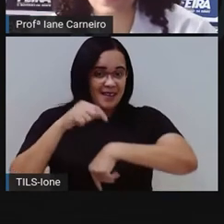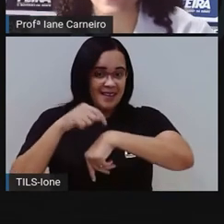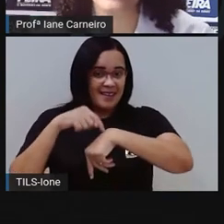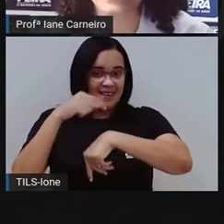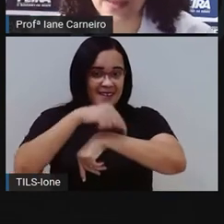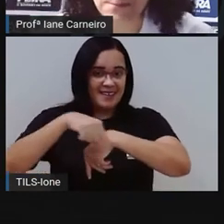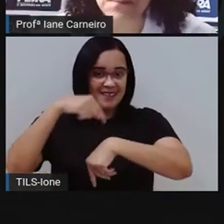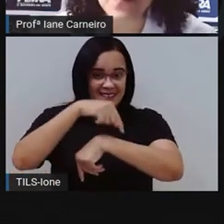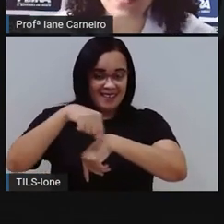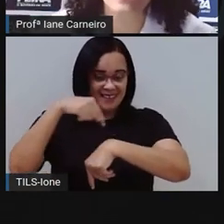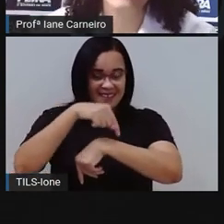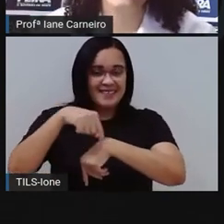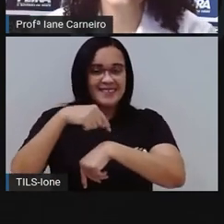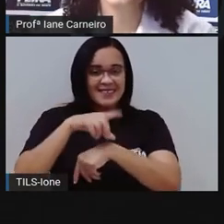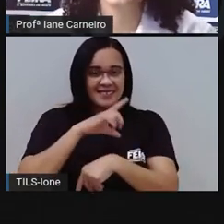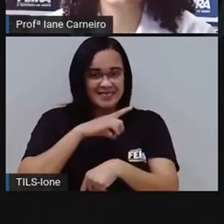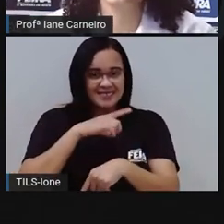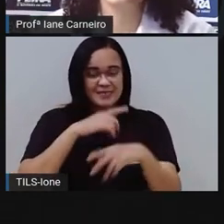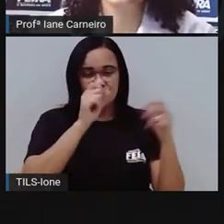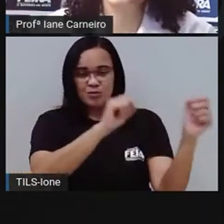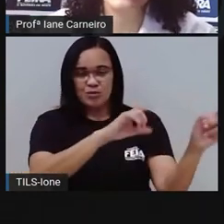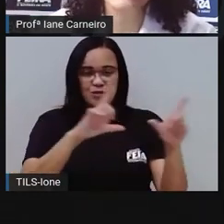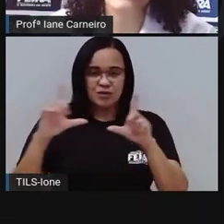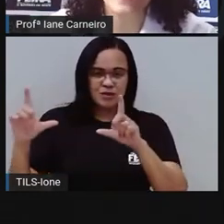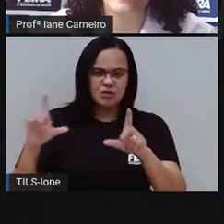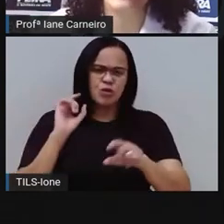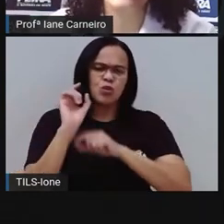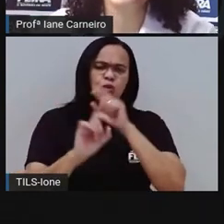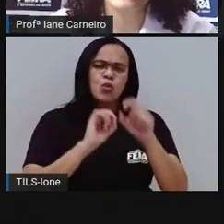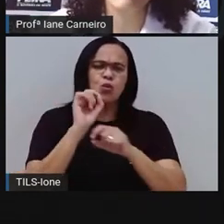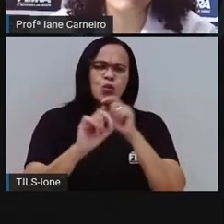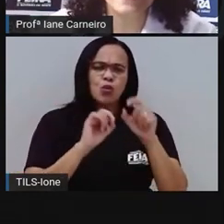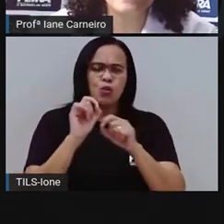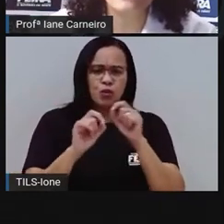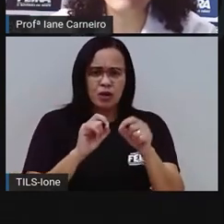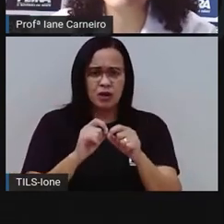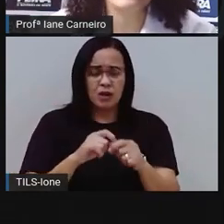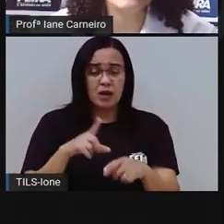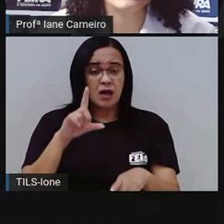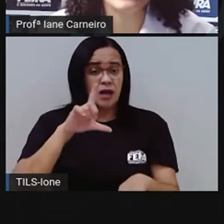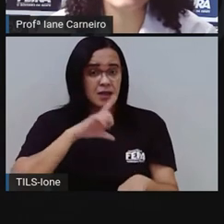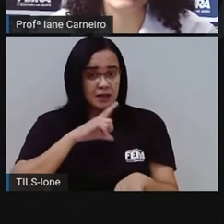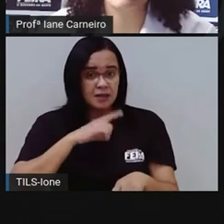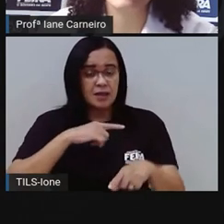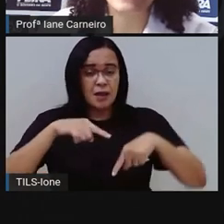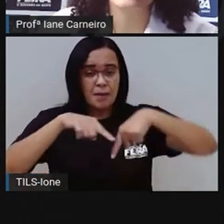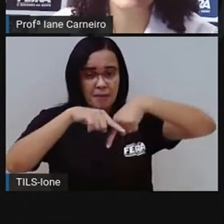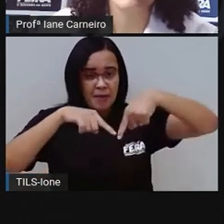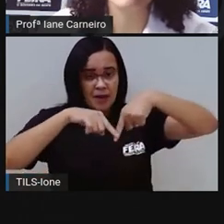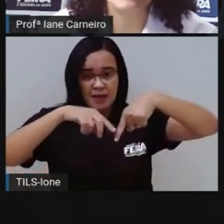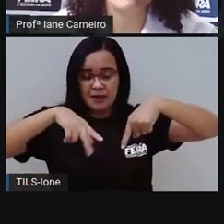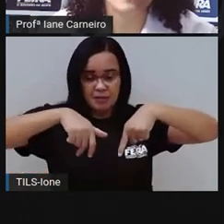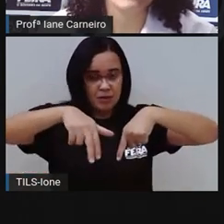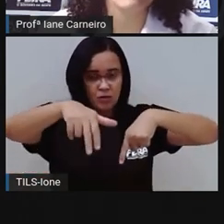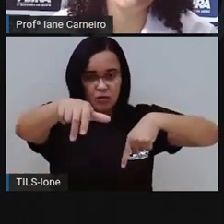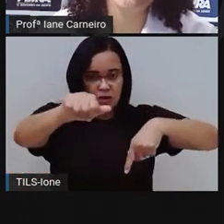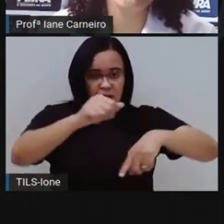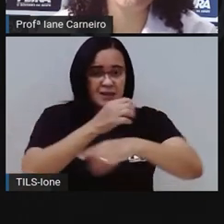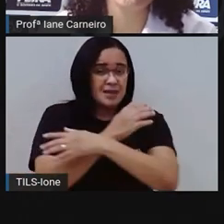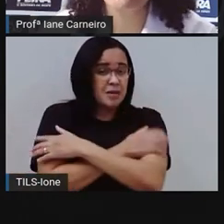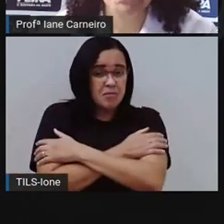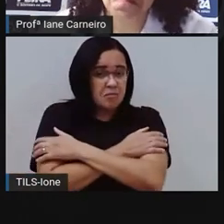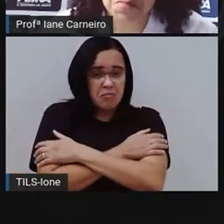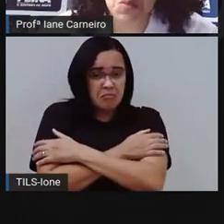seu horário, né? O próximo. O que é o que é? Tem perna, mas não anda. Tem braço, mas não abraça.